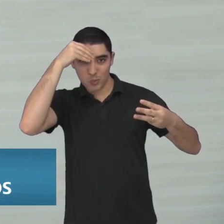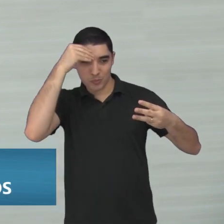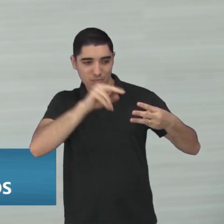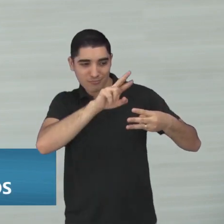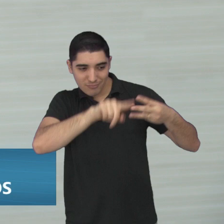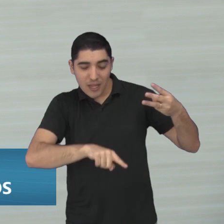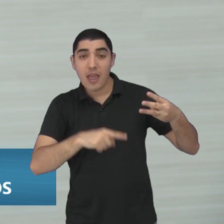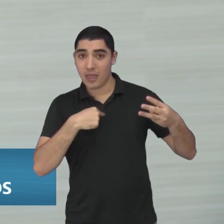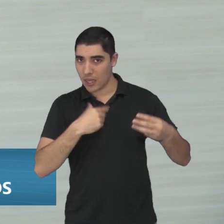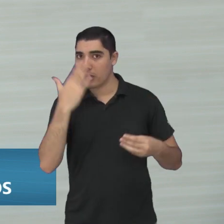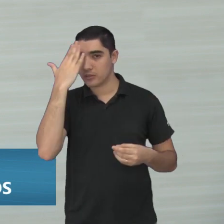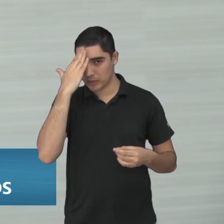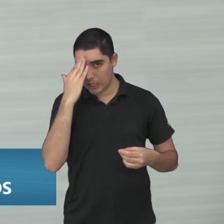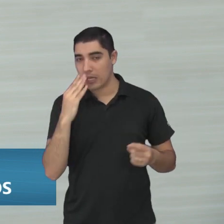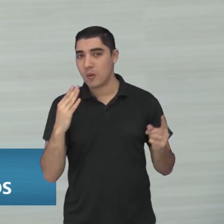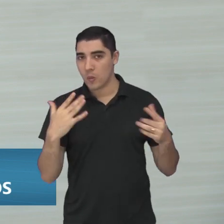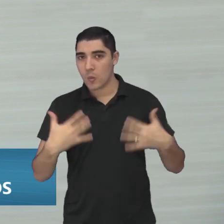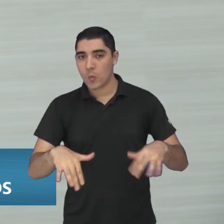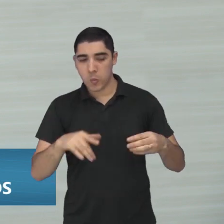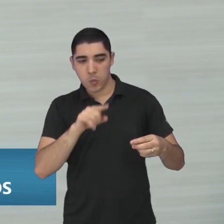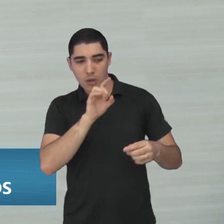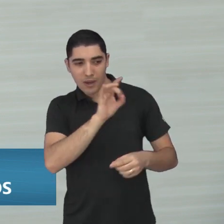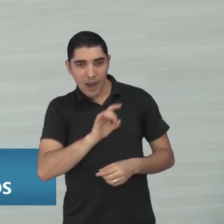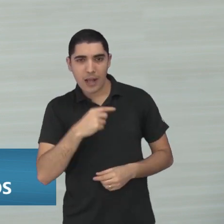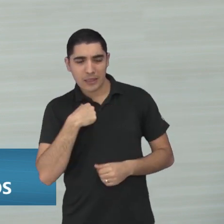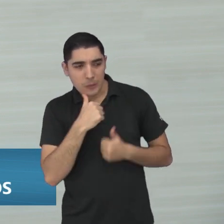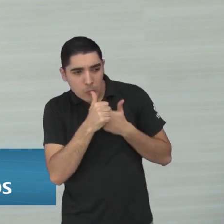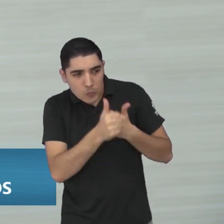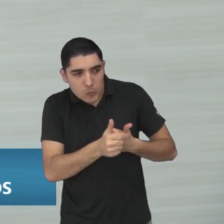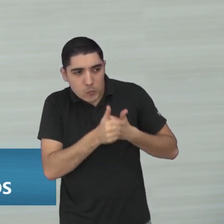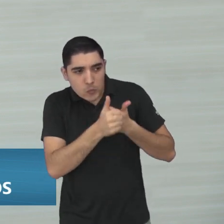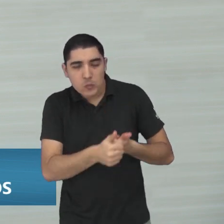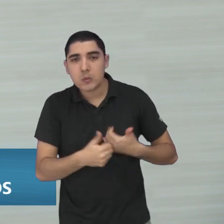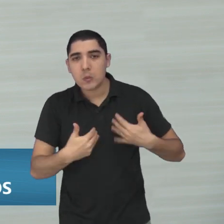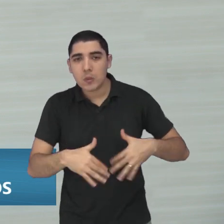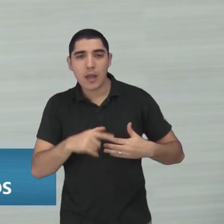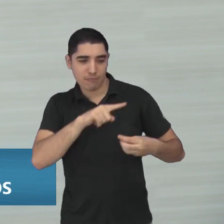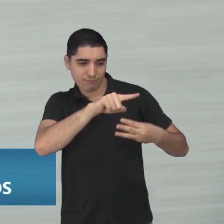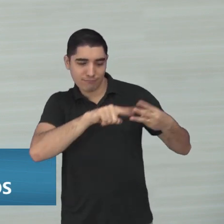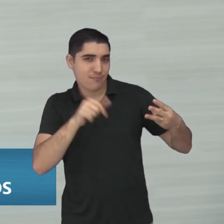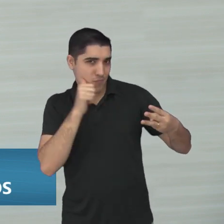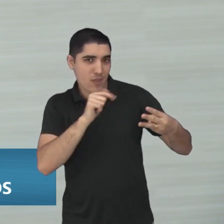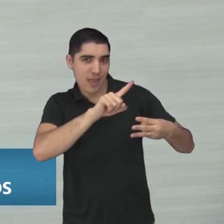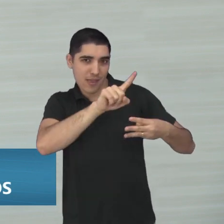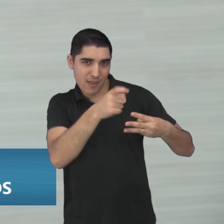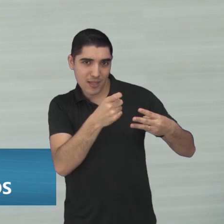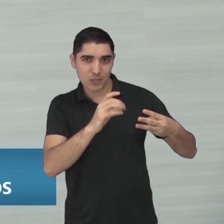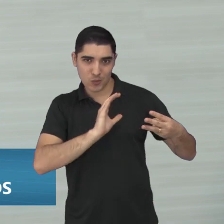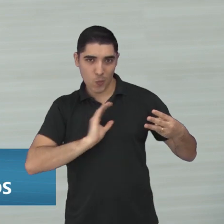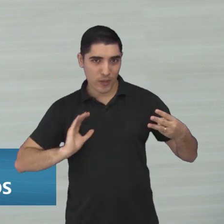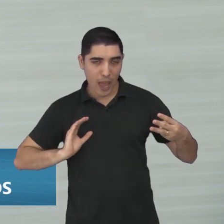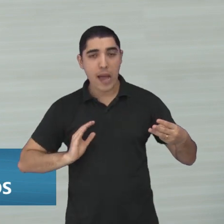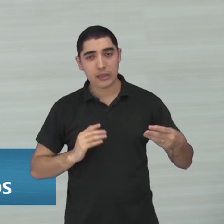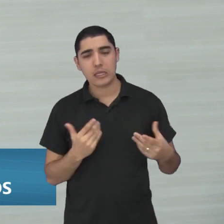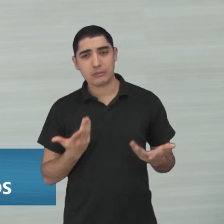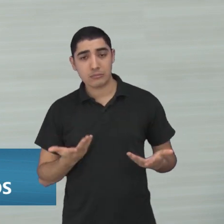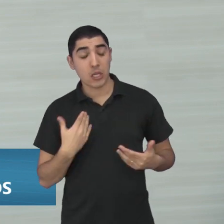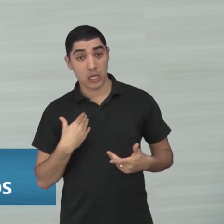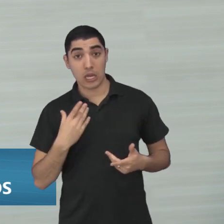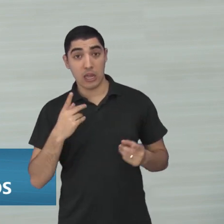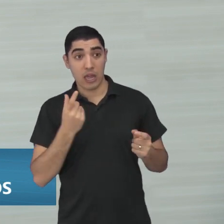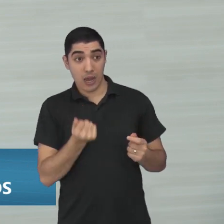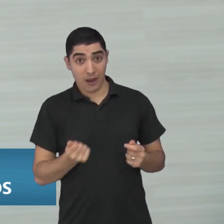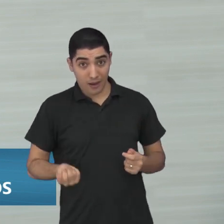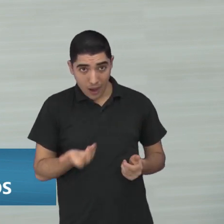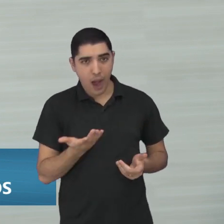aí a realidade, viu, dessas famílias, né, dessas minhas ex-cunhadas, né, que não é fácil mesmo, viu? custo e só vai